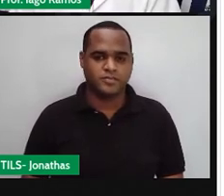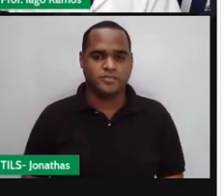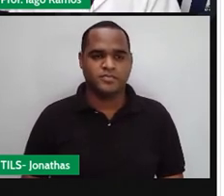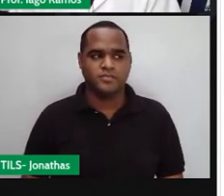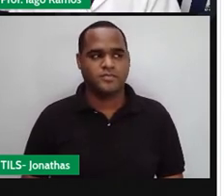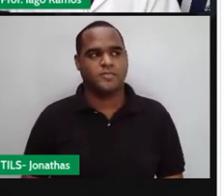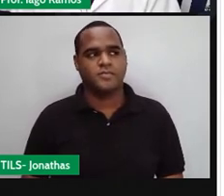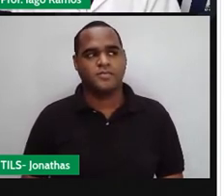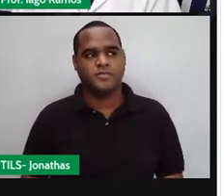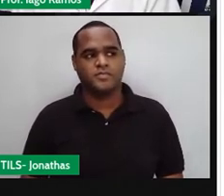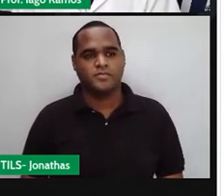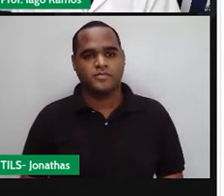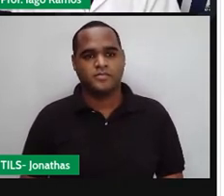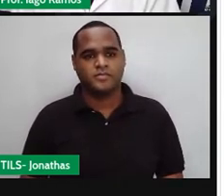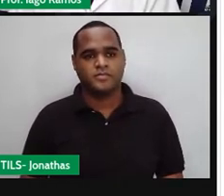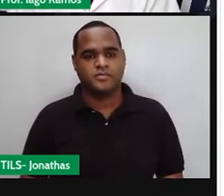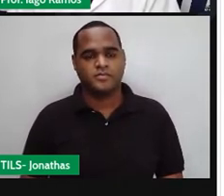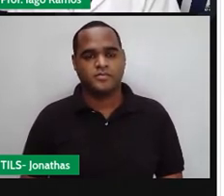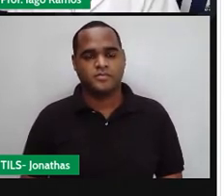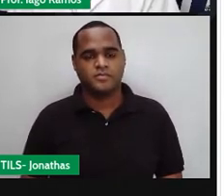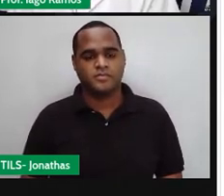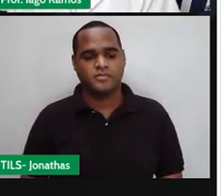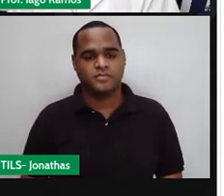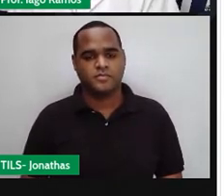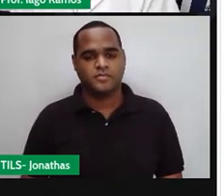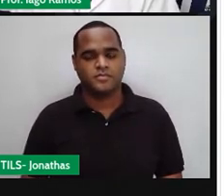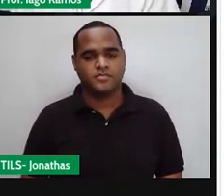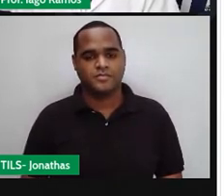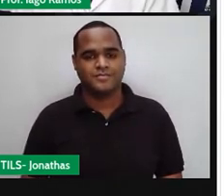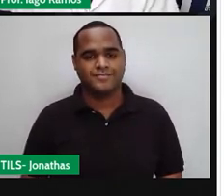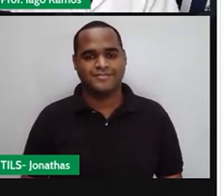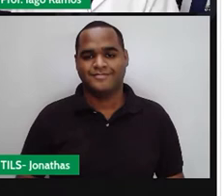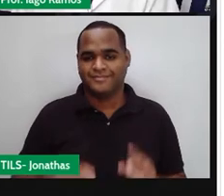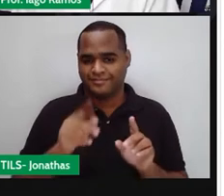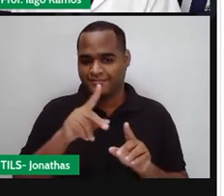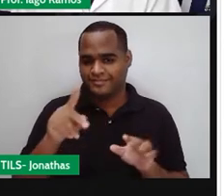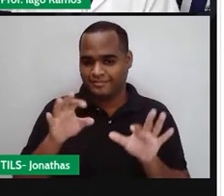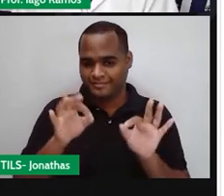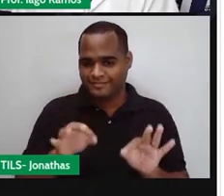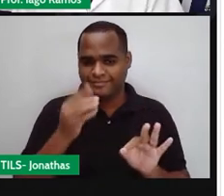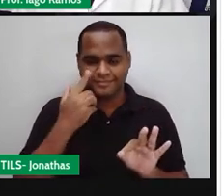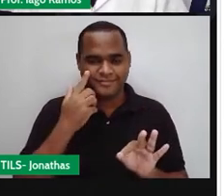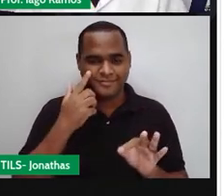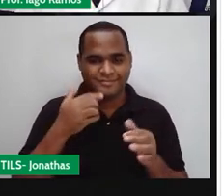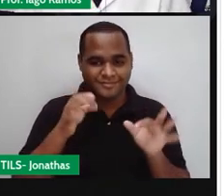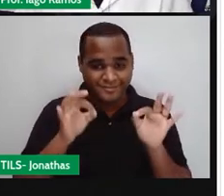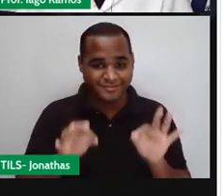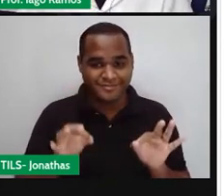Vamos lá. Calminha, calminha. O professor vai fazer certinho.